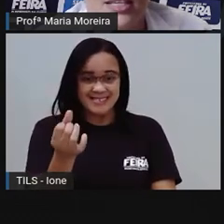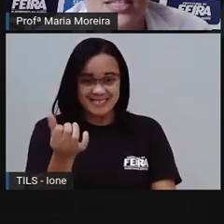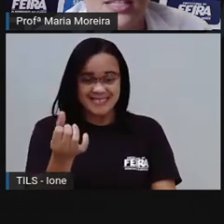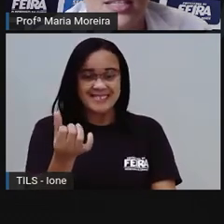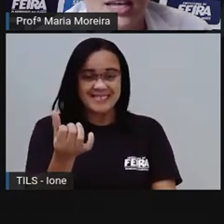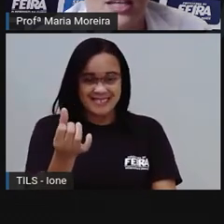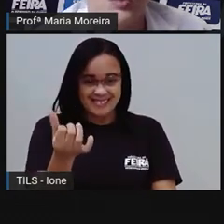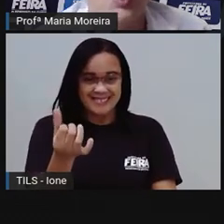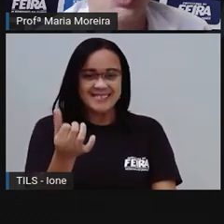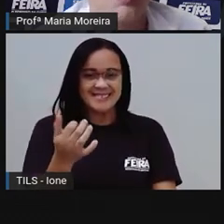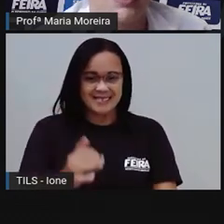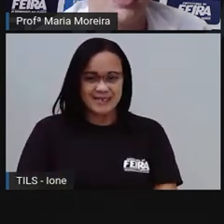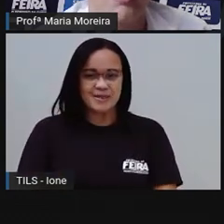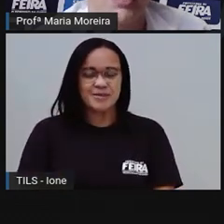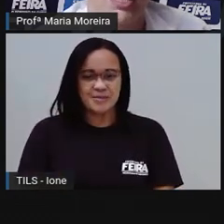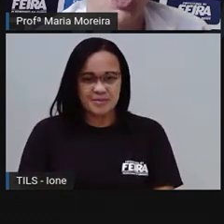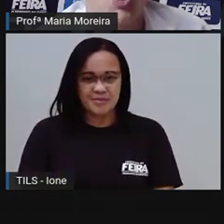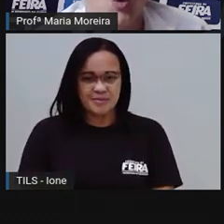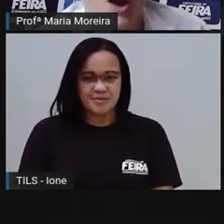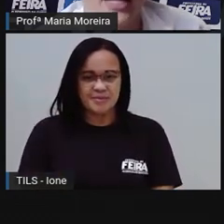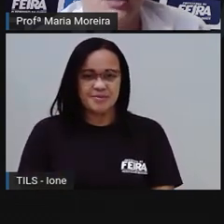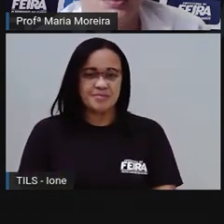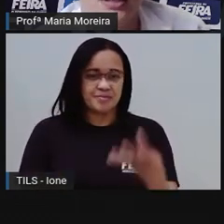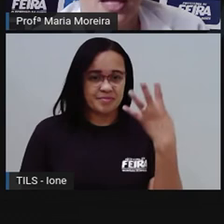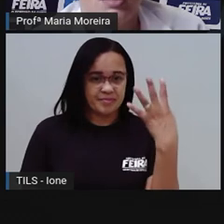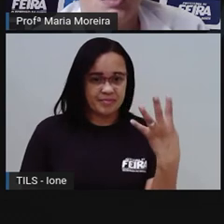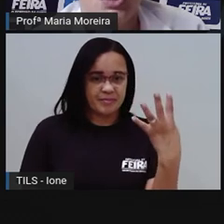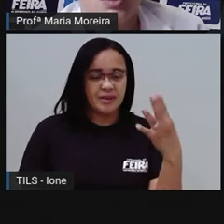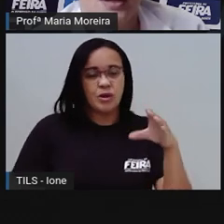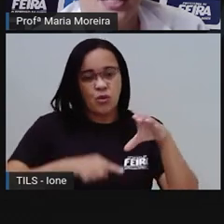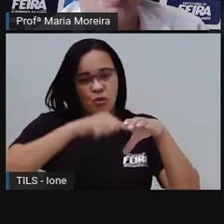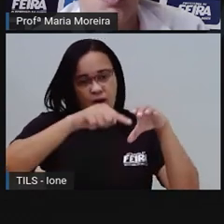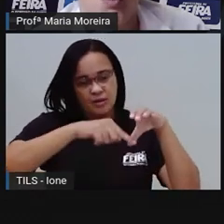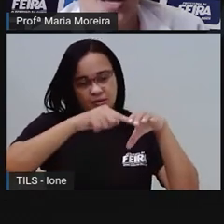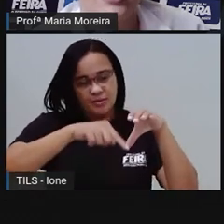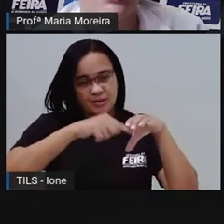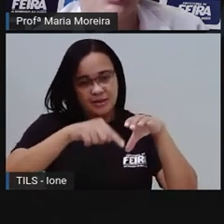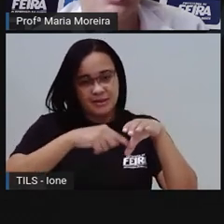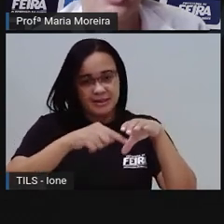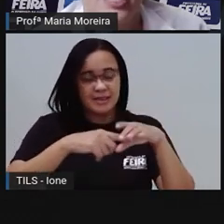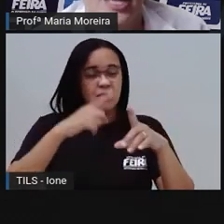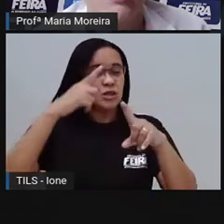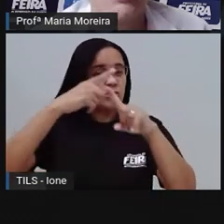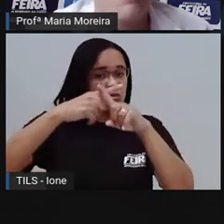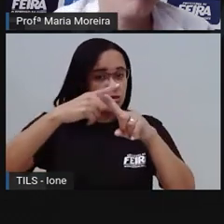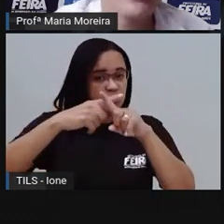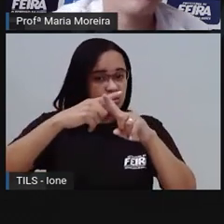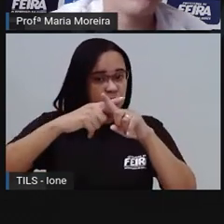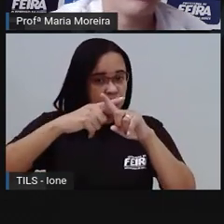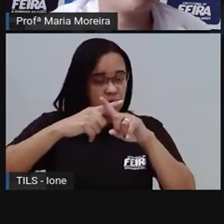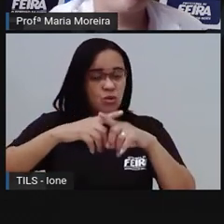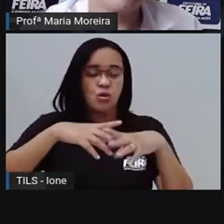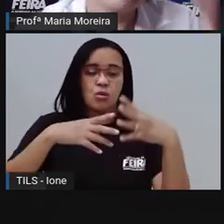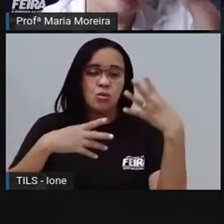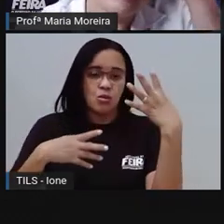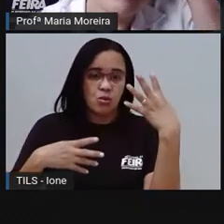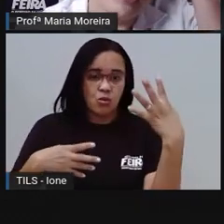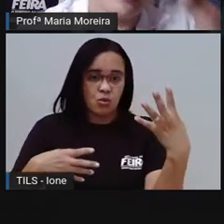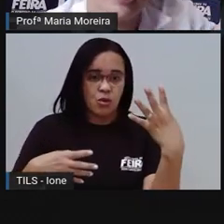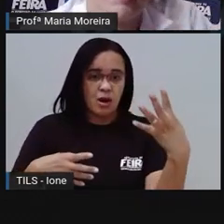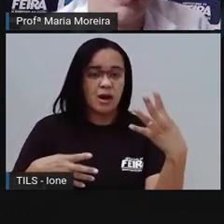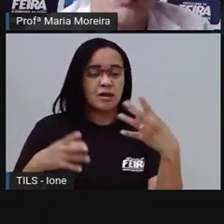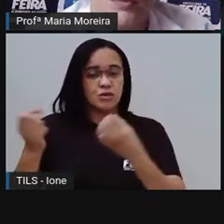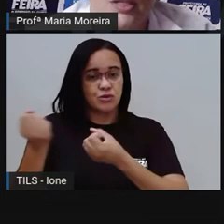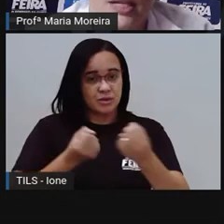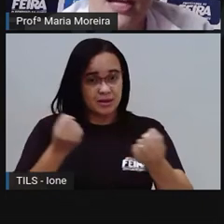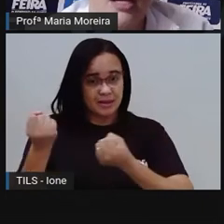Dizer seis. Porque eu peguei o quê? Quatro pneus e multipliquei por quatro carros. Mas, Pró, se eu quisesse, por